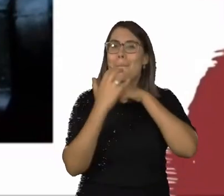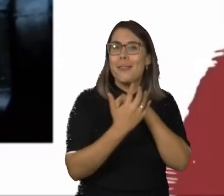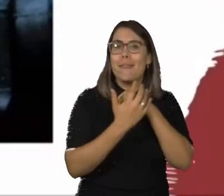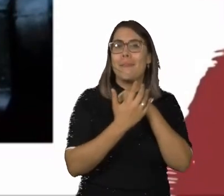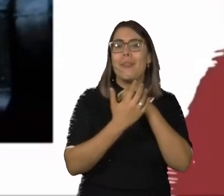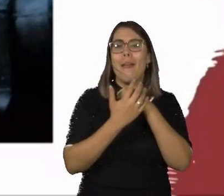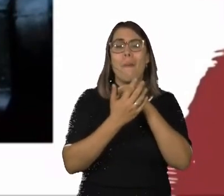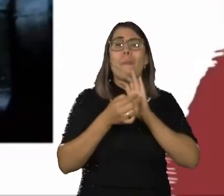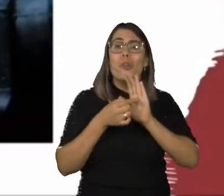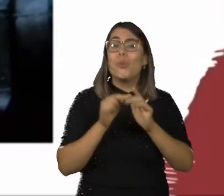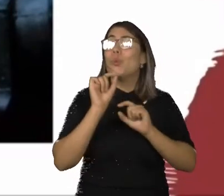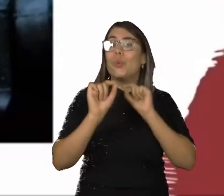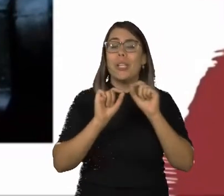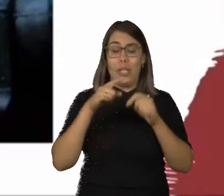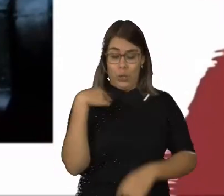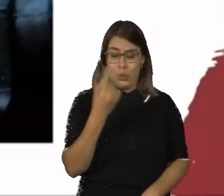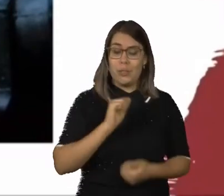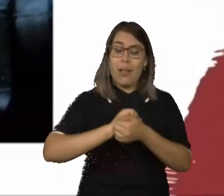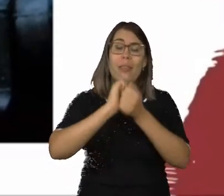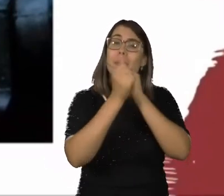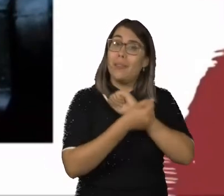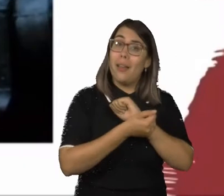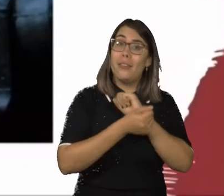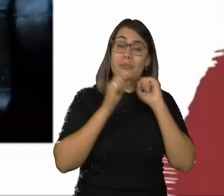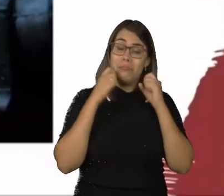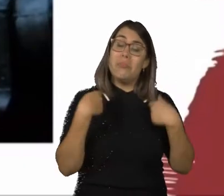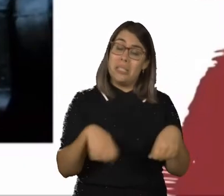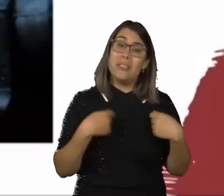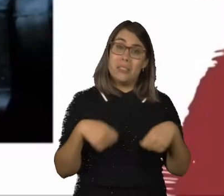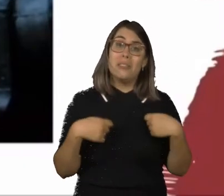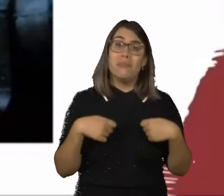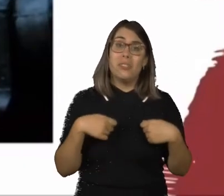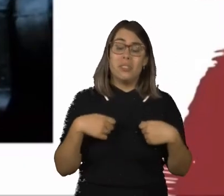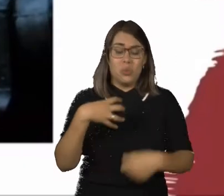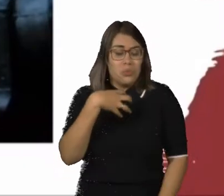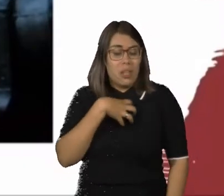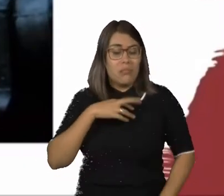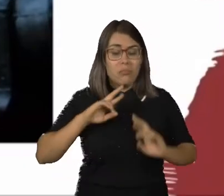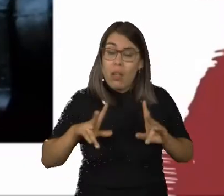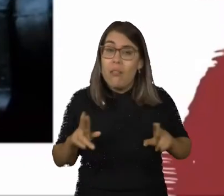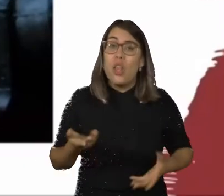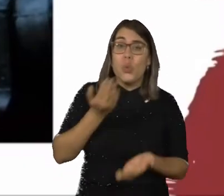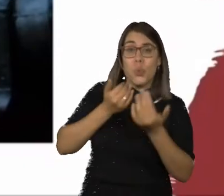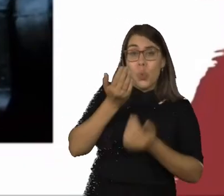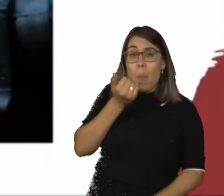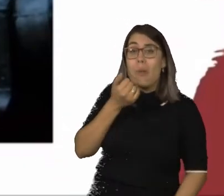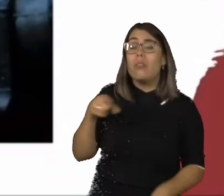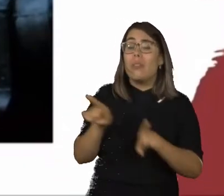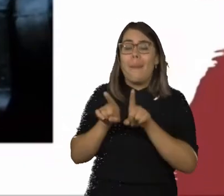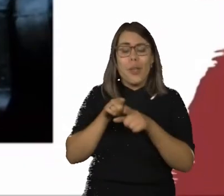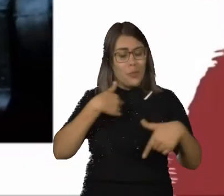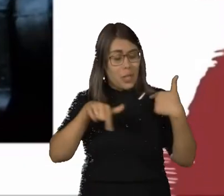que se adaptar, que a gente passou por situações onde a gente teve que flexibilizar, mudar os nossos hábitos, tanto de consumo como de trabalho.